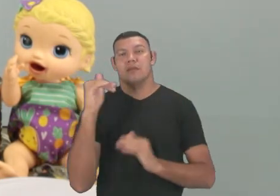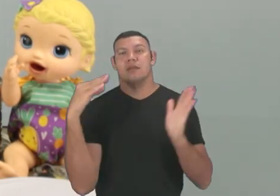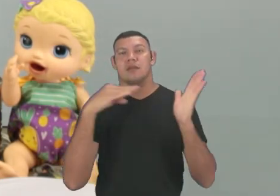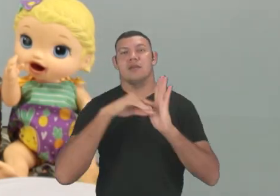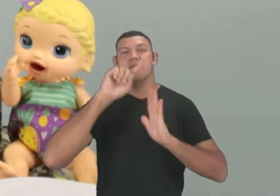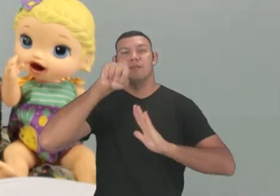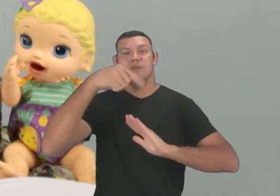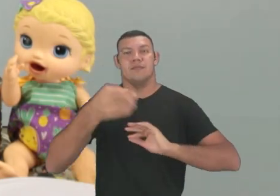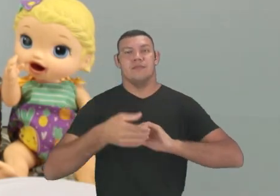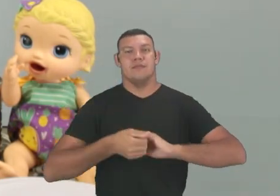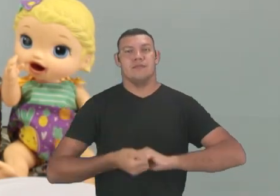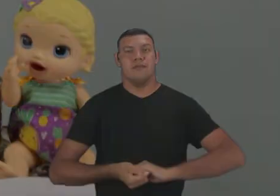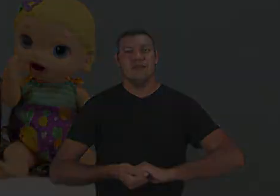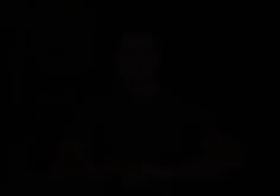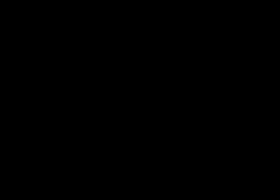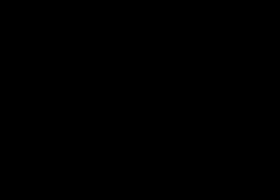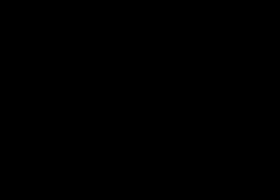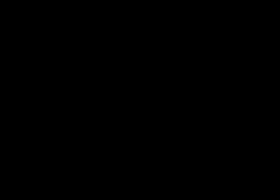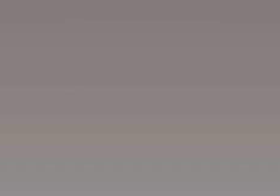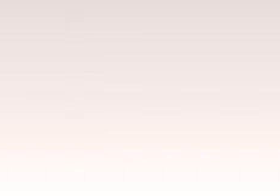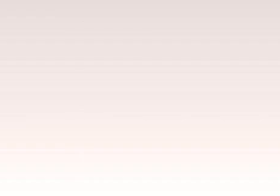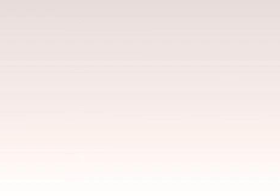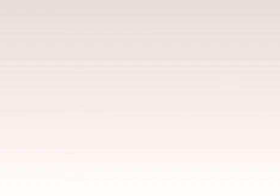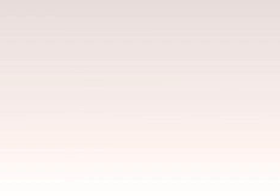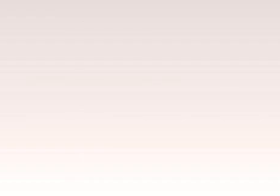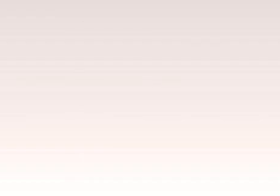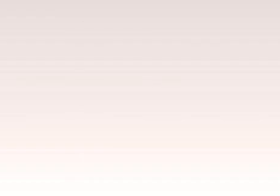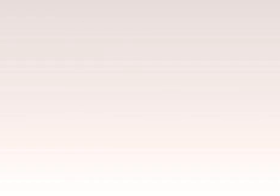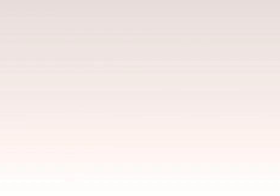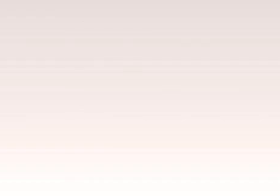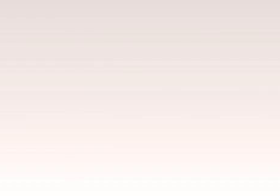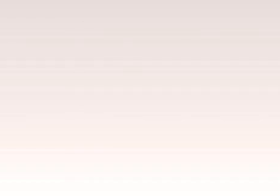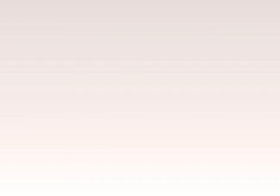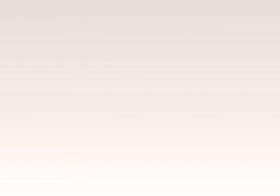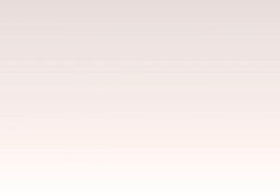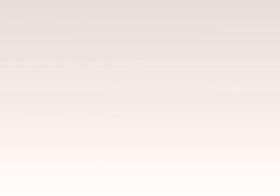Até a nossa próxima aula. Tchau, tchau. Tchau,